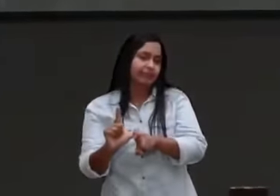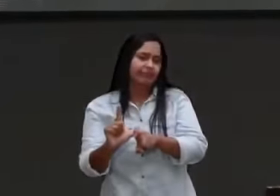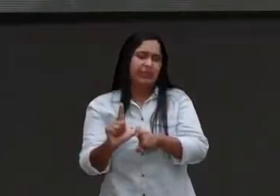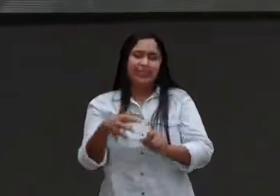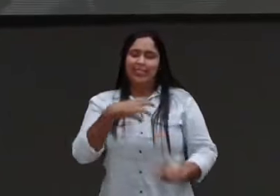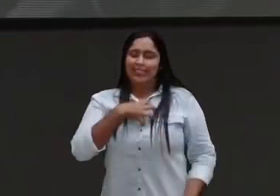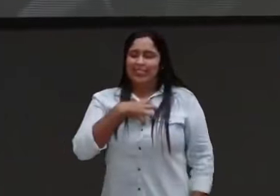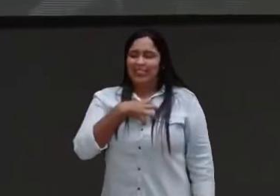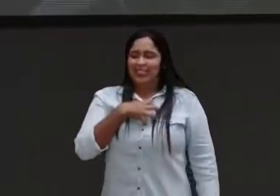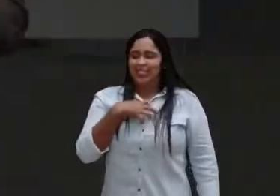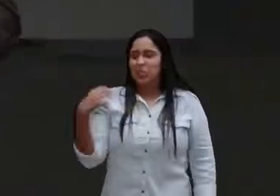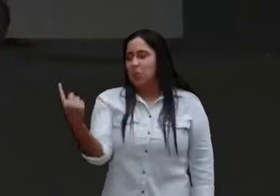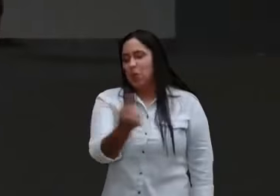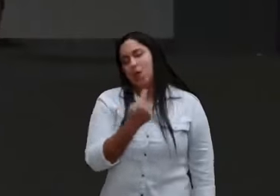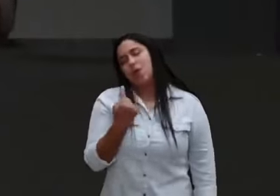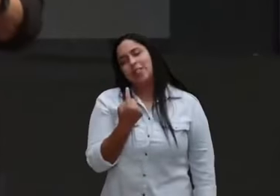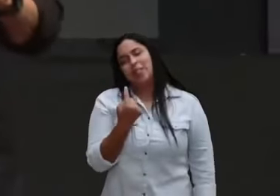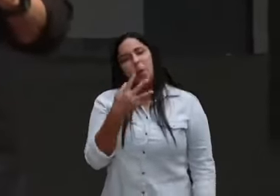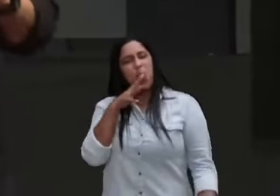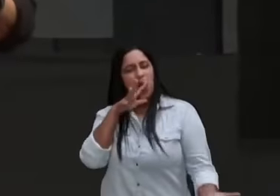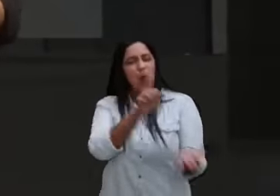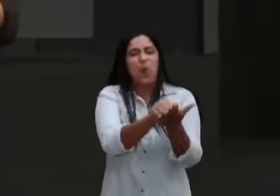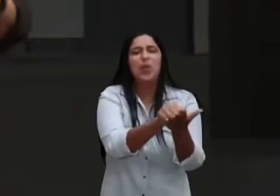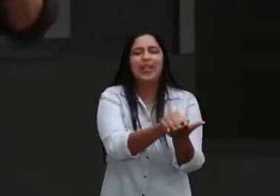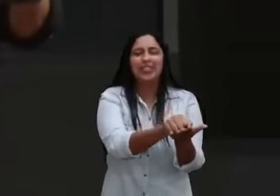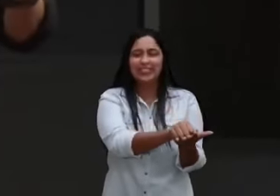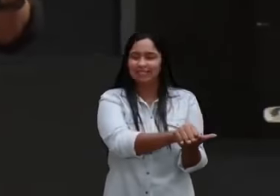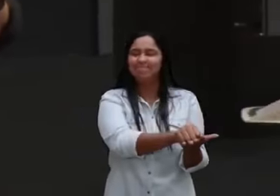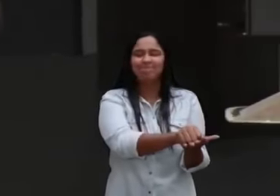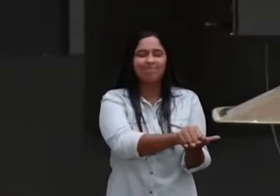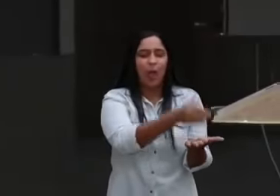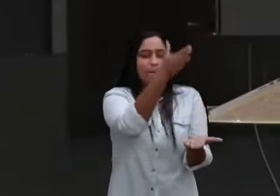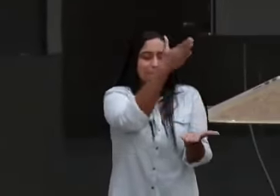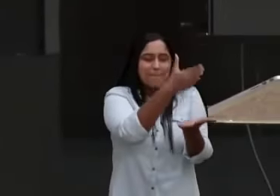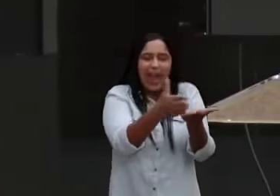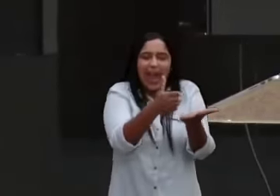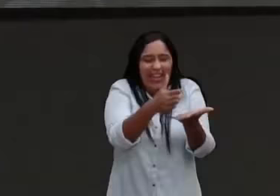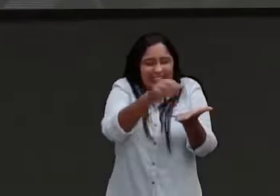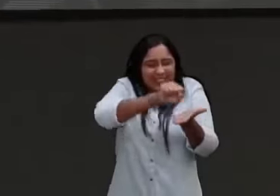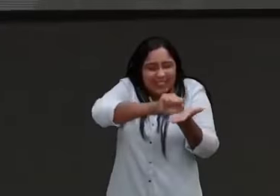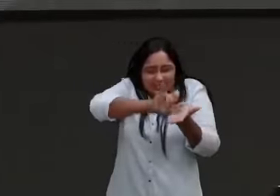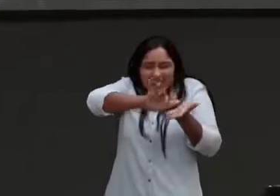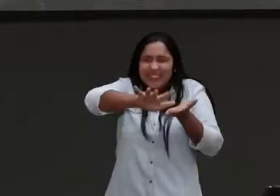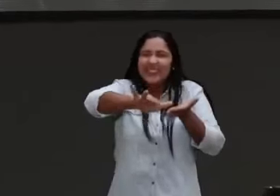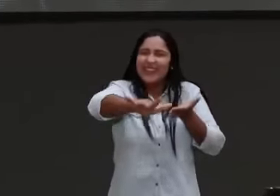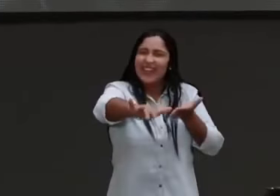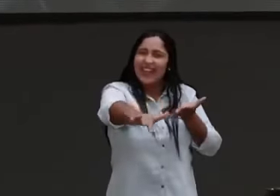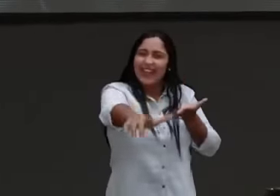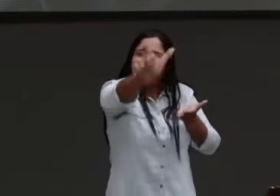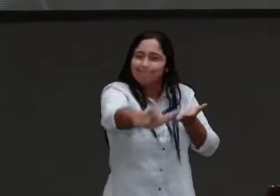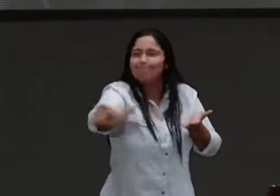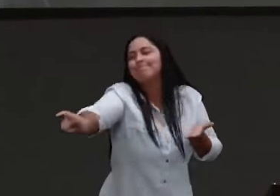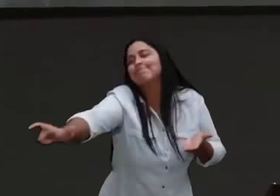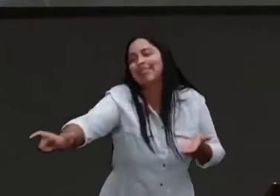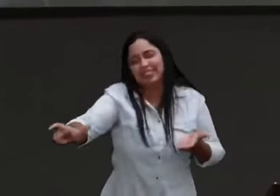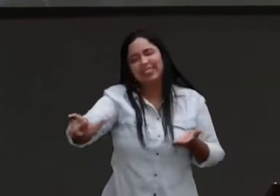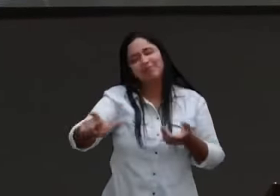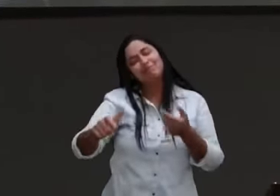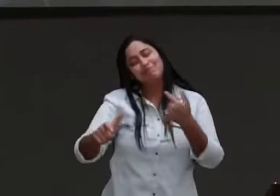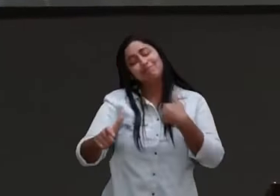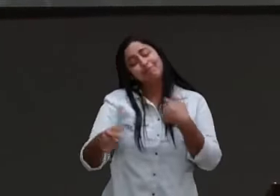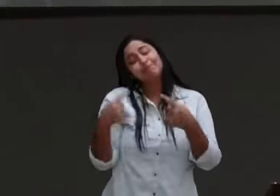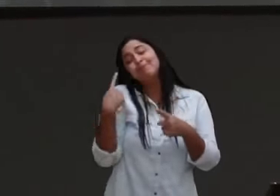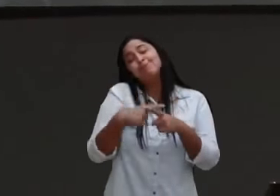empreende, tudo que a gente conquista, se a gente puder abençoar, a gente abençoa, eu mandei,